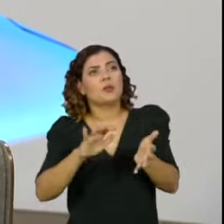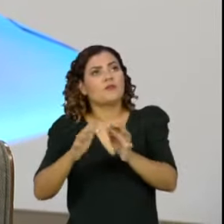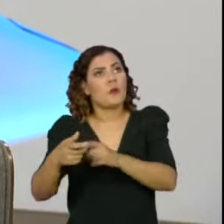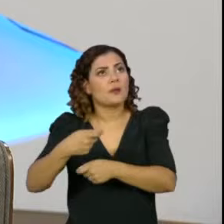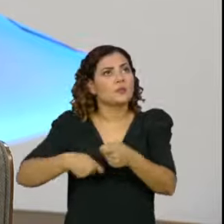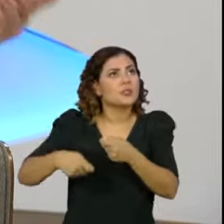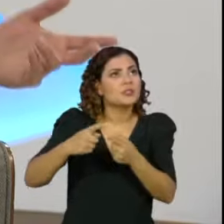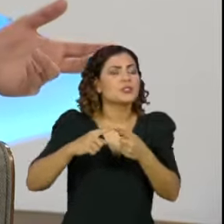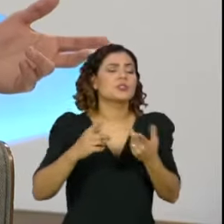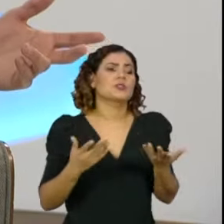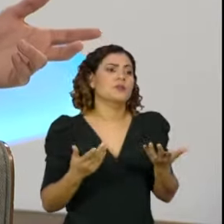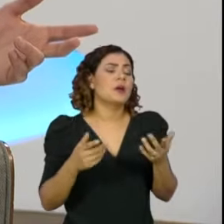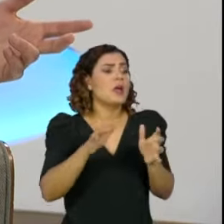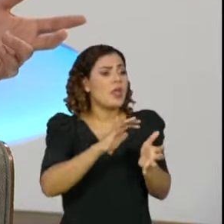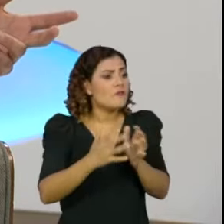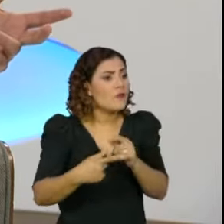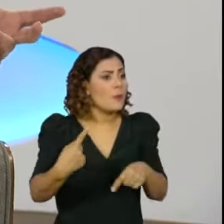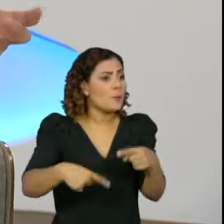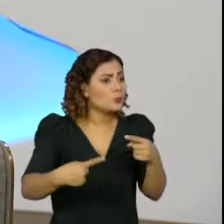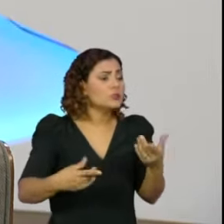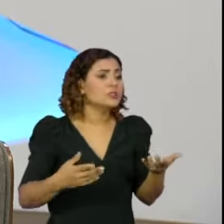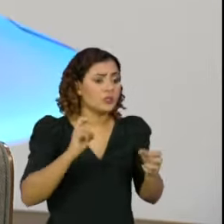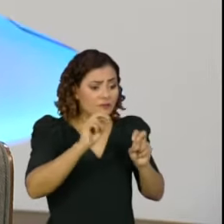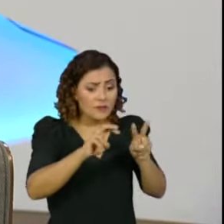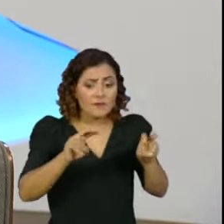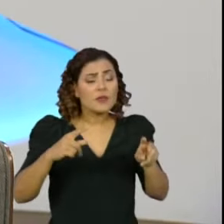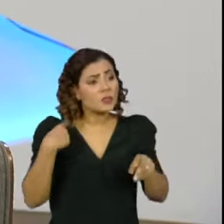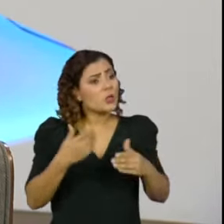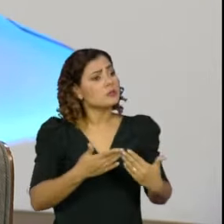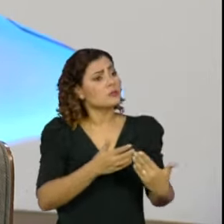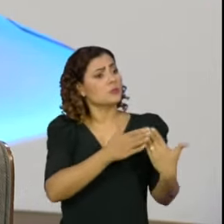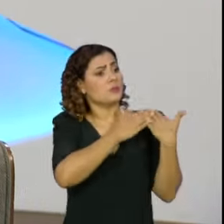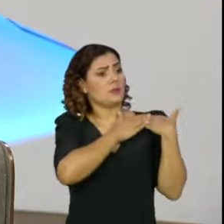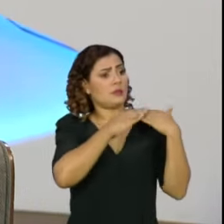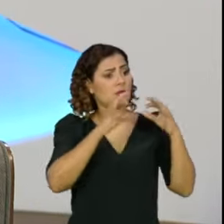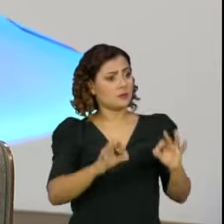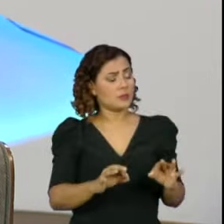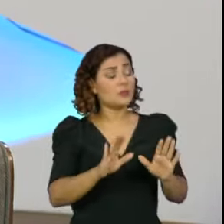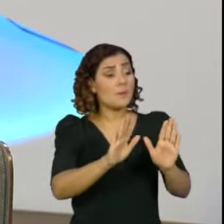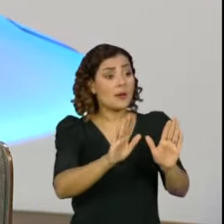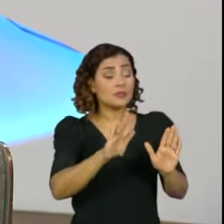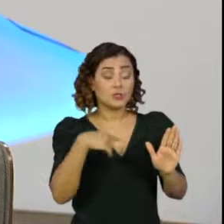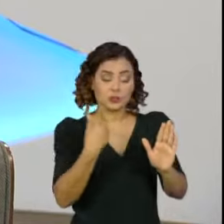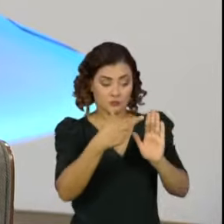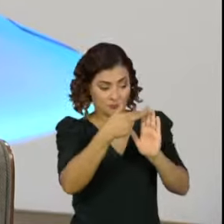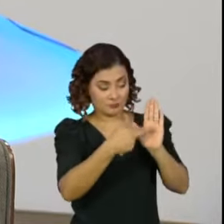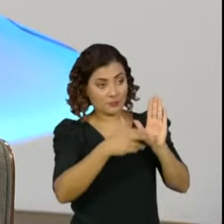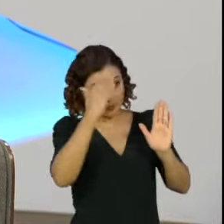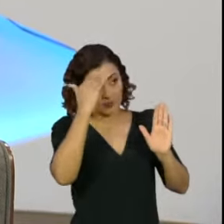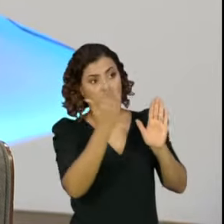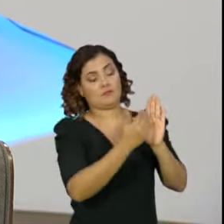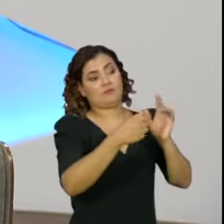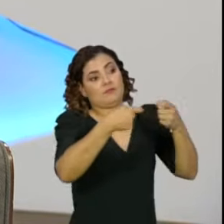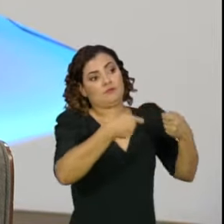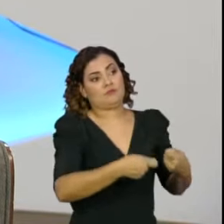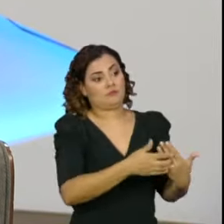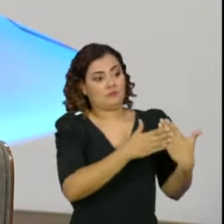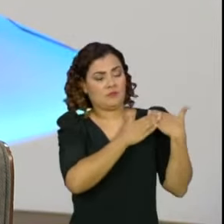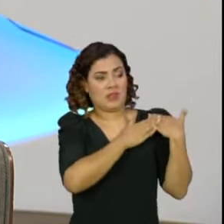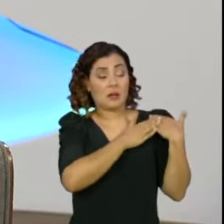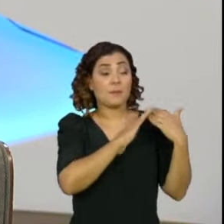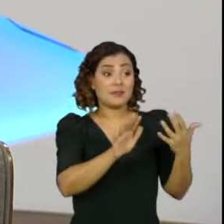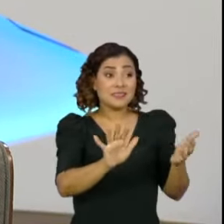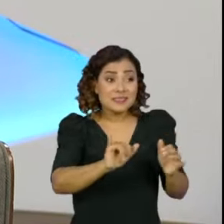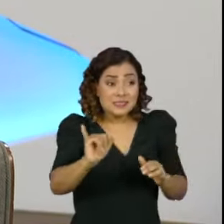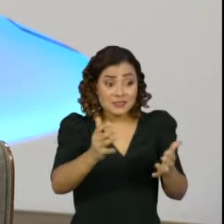administrativa, eventualmente a reforma política. Então, é esse o nosso papel, nós temos que cumprir esse papel. Se nós quisermos ser proativos